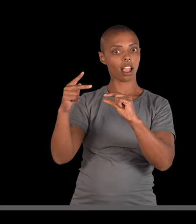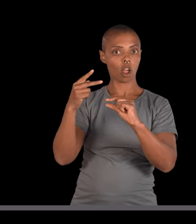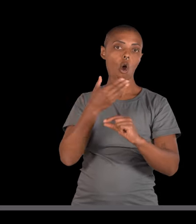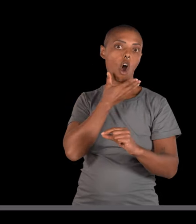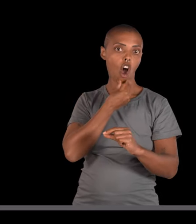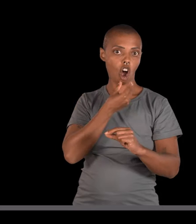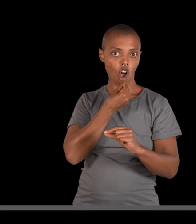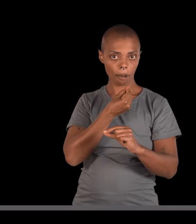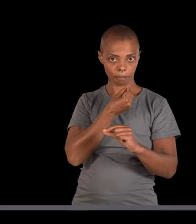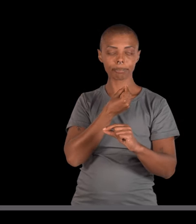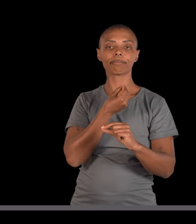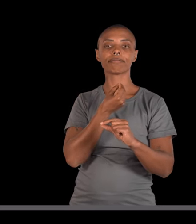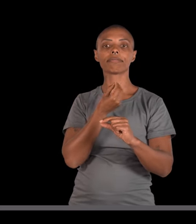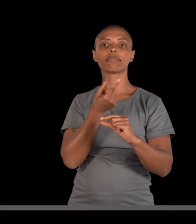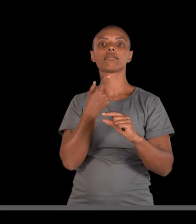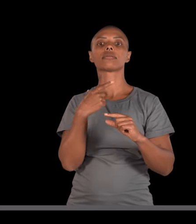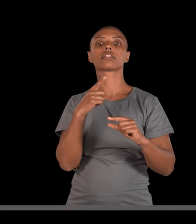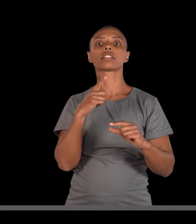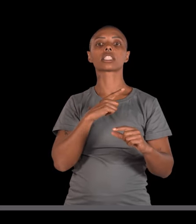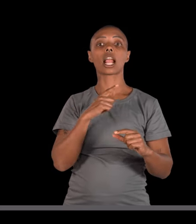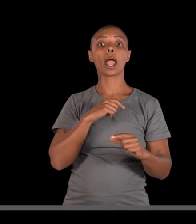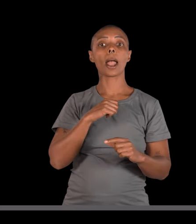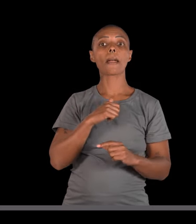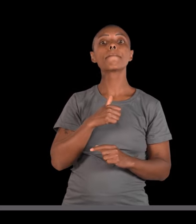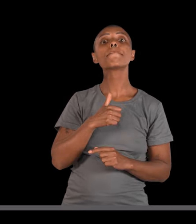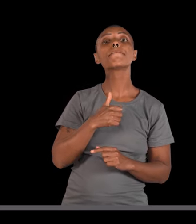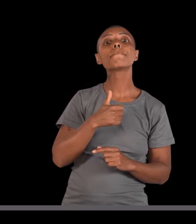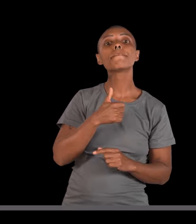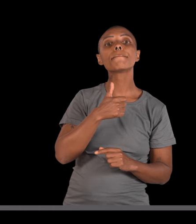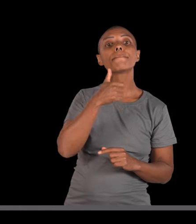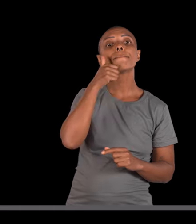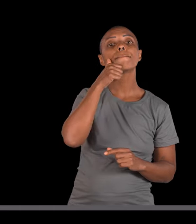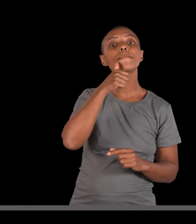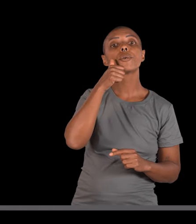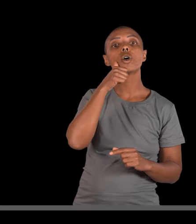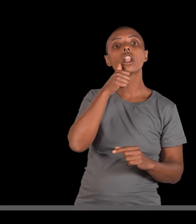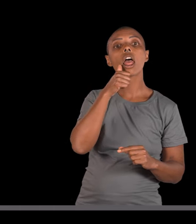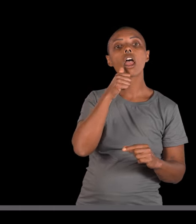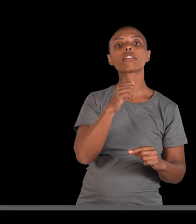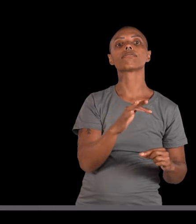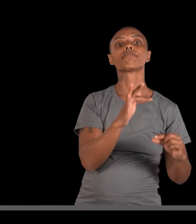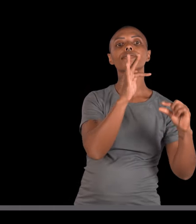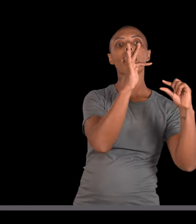que é o cara aqui cruzando com um